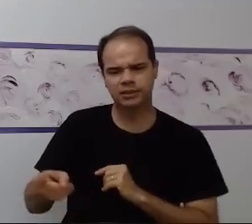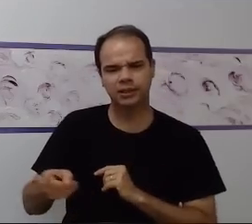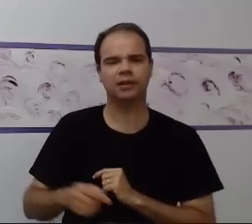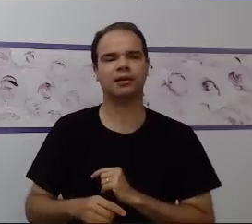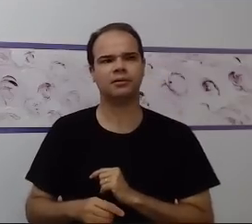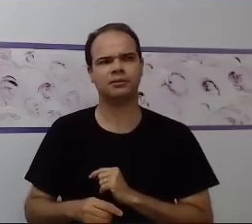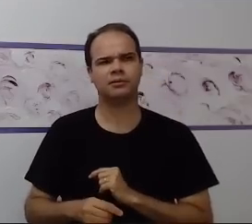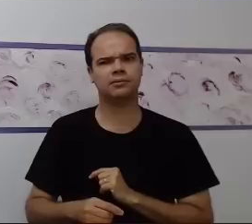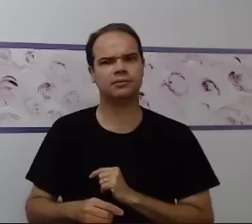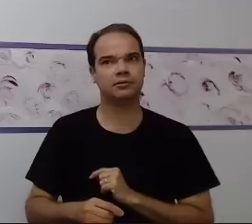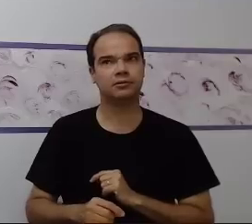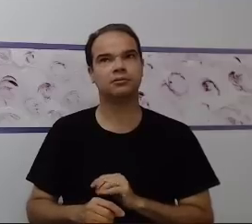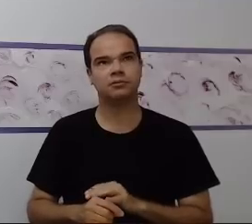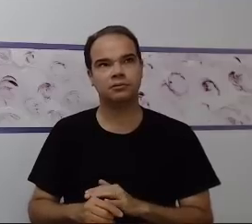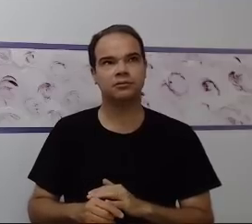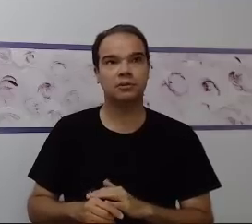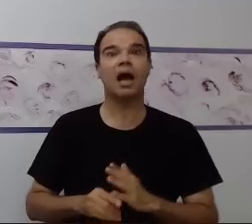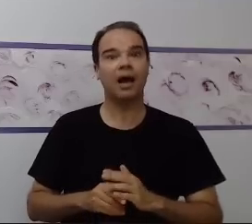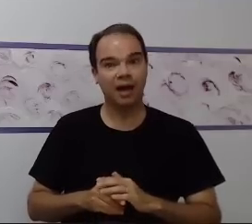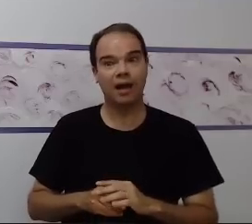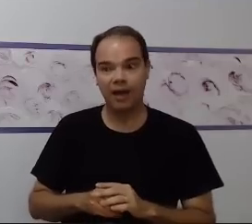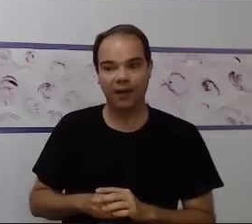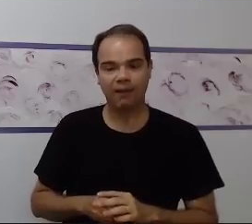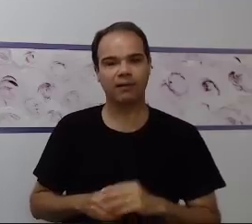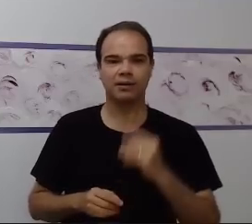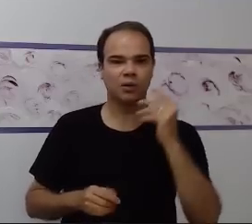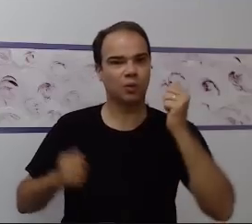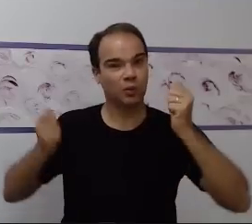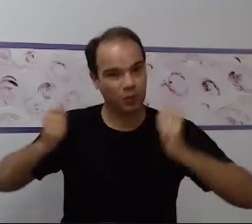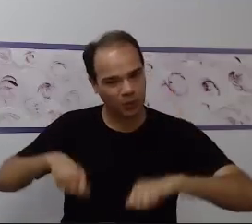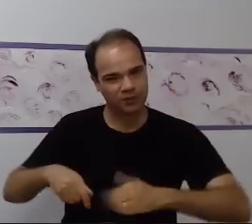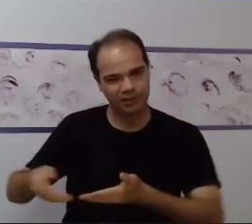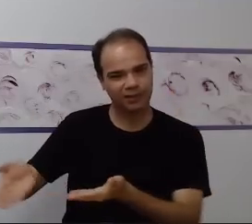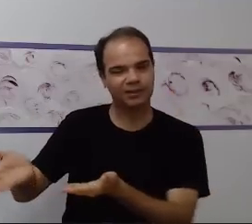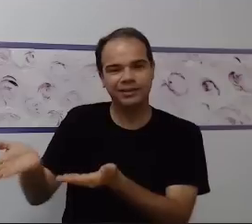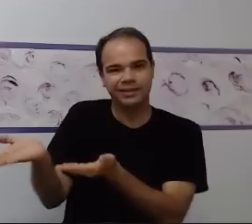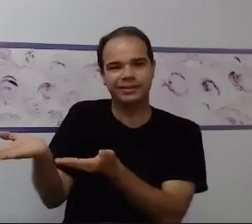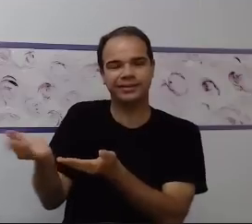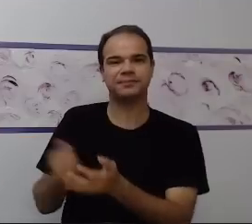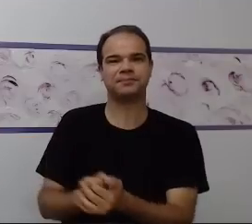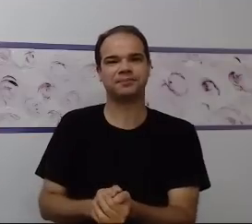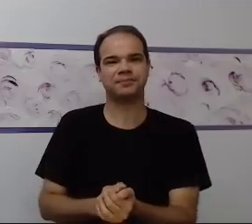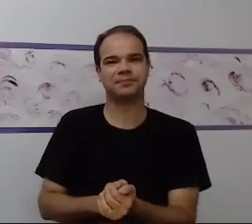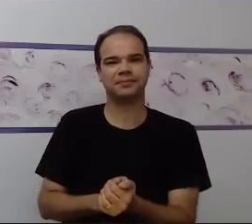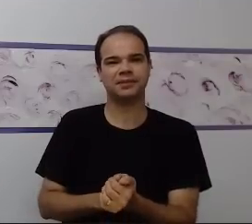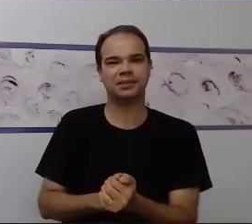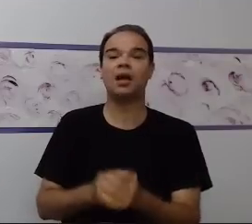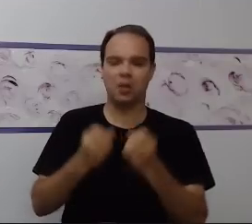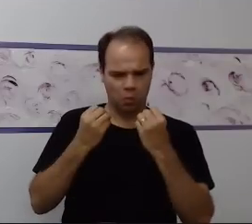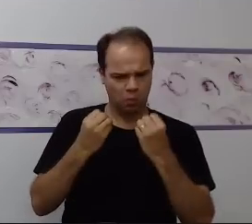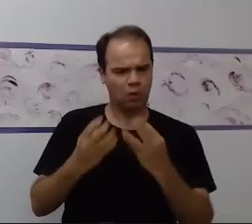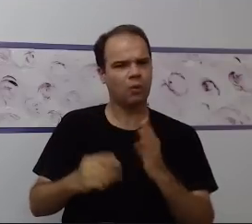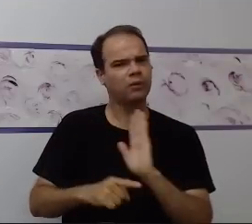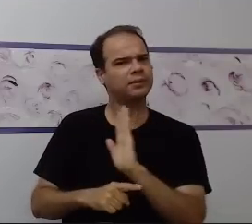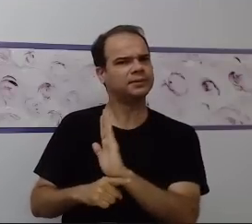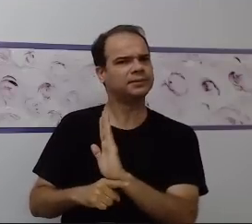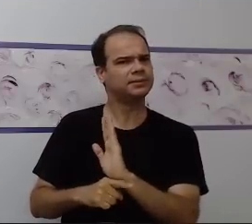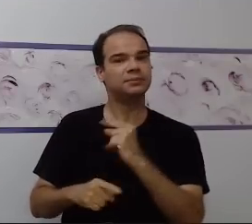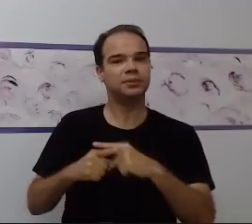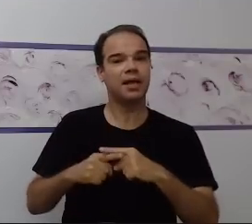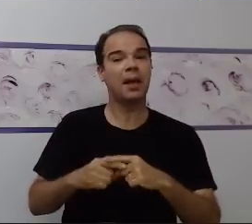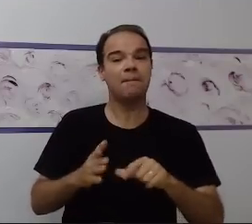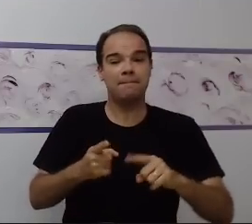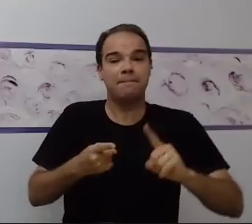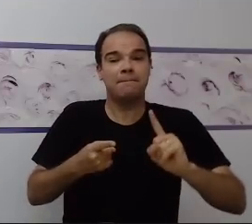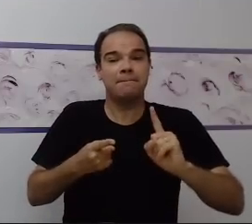uma maneira mais enfática no auxílio e nas pistas visuais. Às vezes é até construtivo. O que você tem que